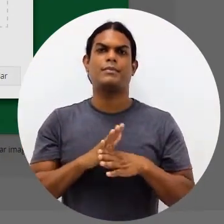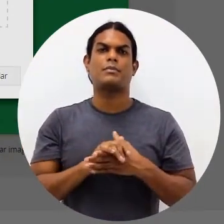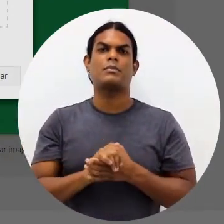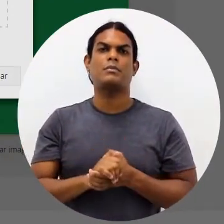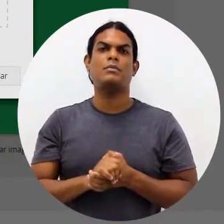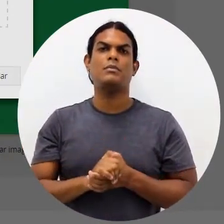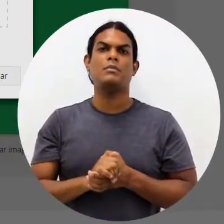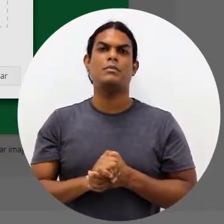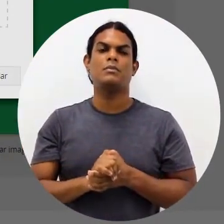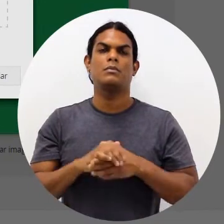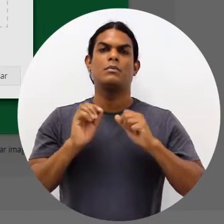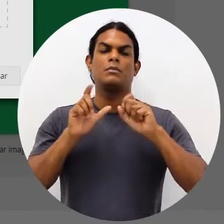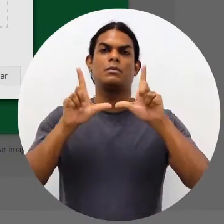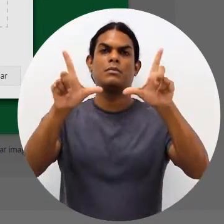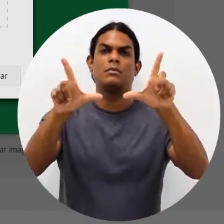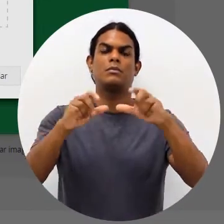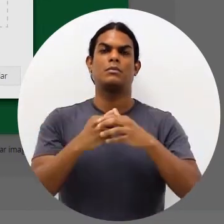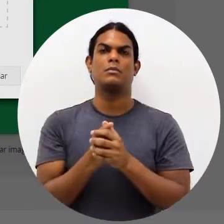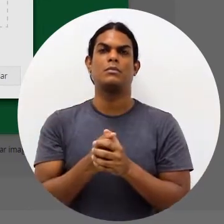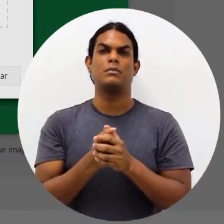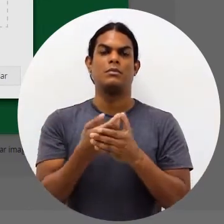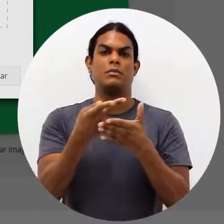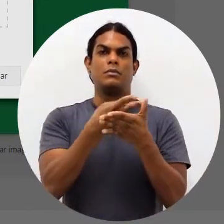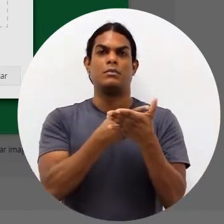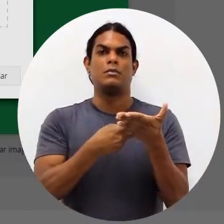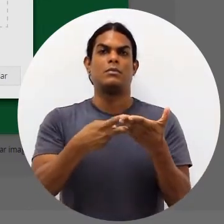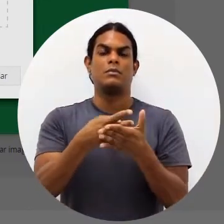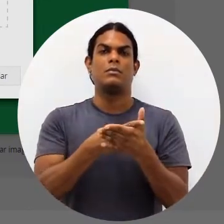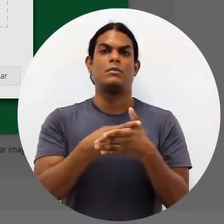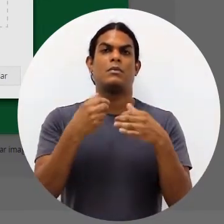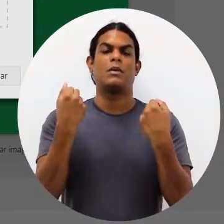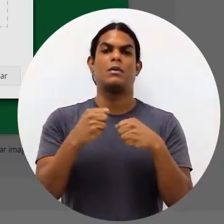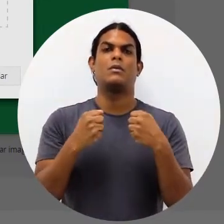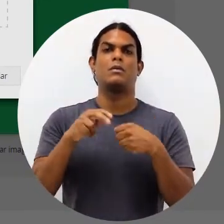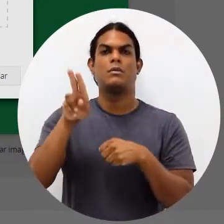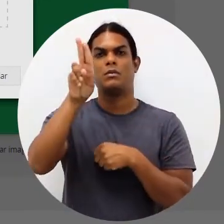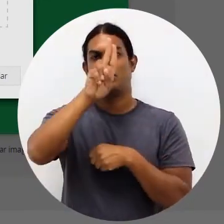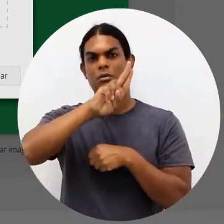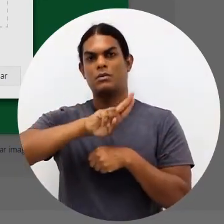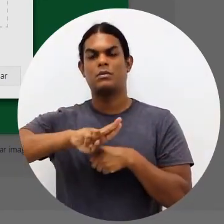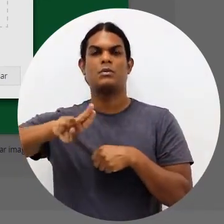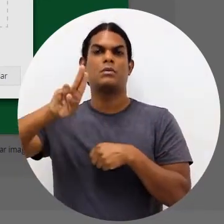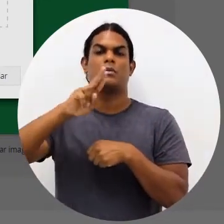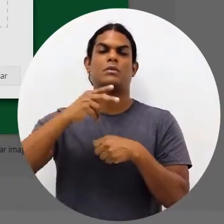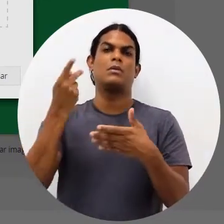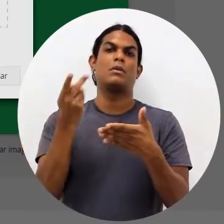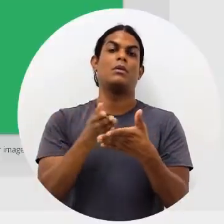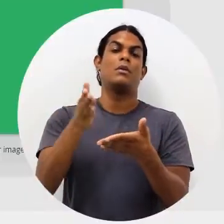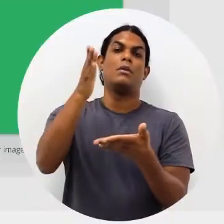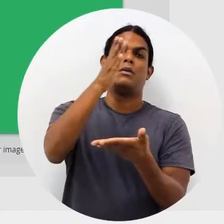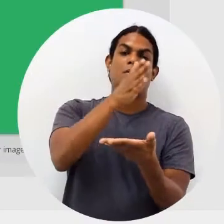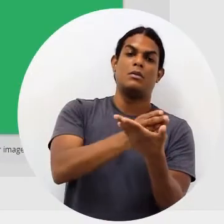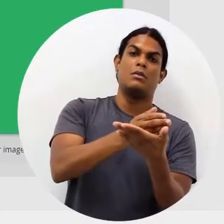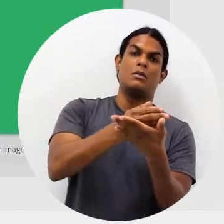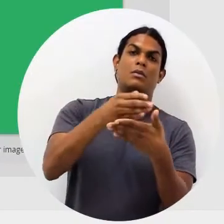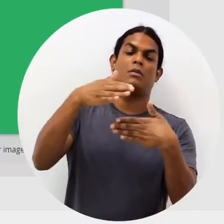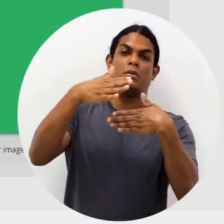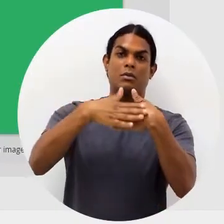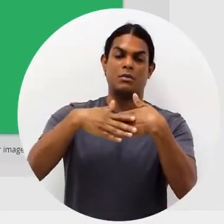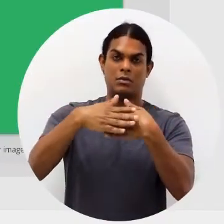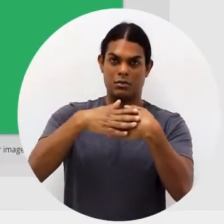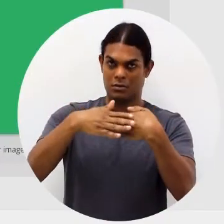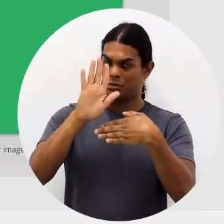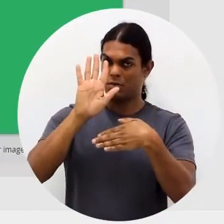Ele carrega e em seguida aparece a imagem lá no flashcard. E aí vocês podem colocar de um lado a imagem do que vocês querem